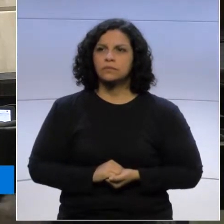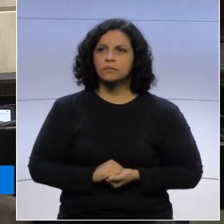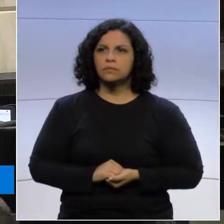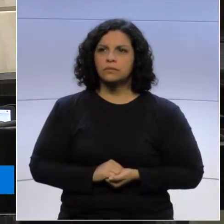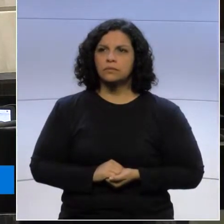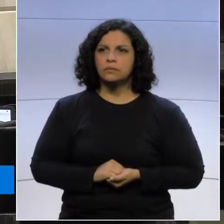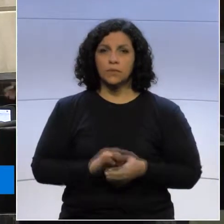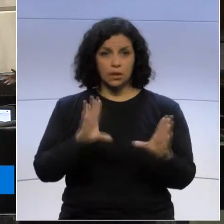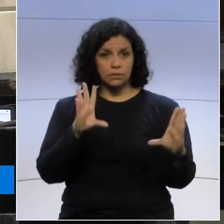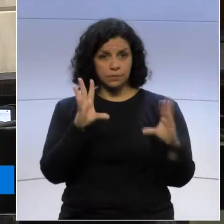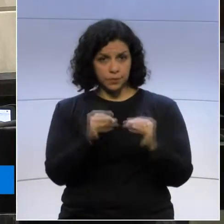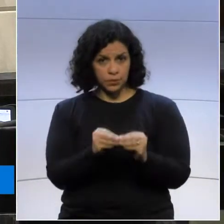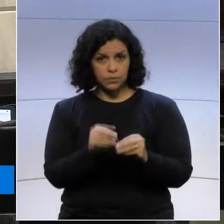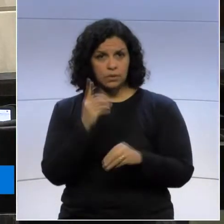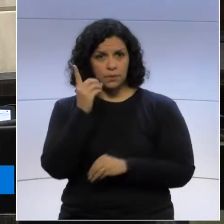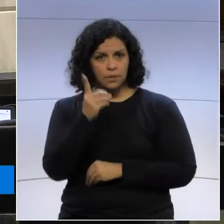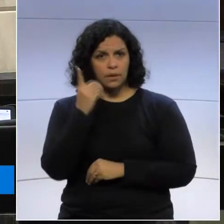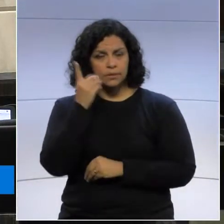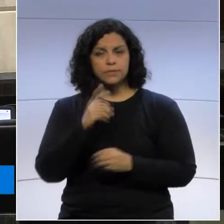para concluir, presidente,